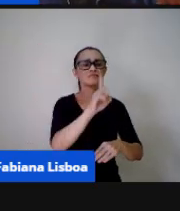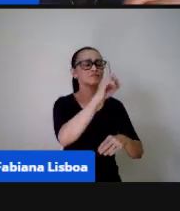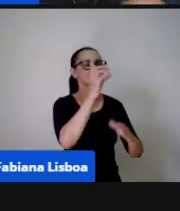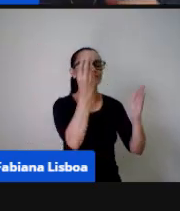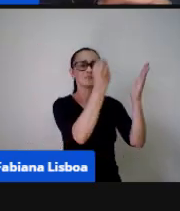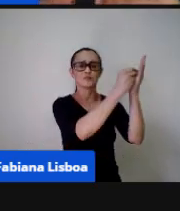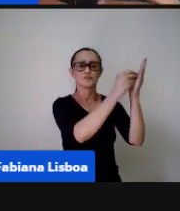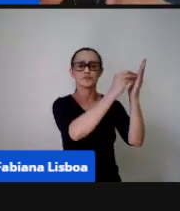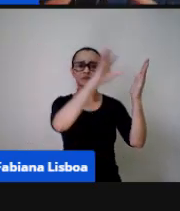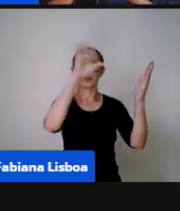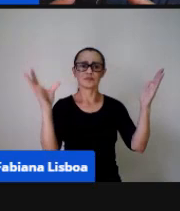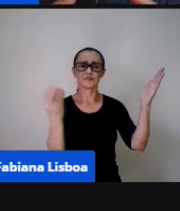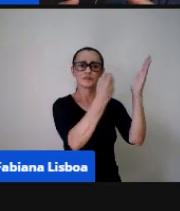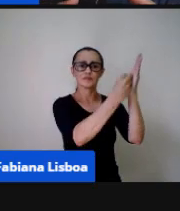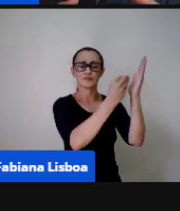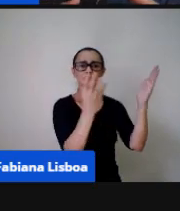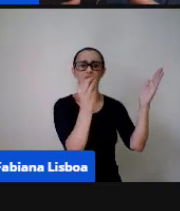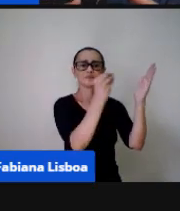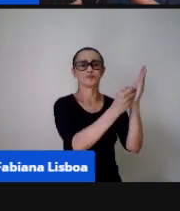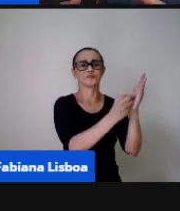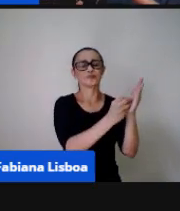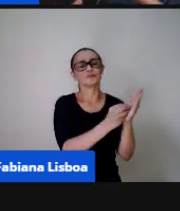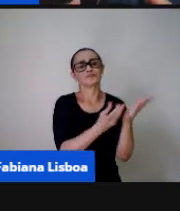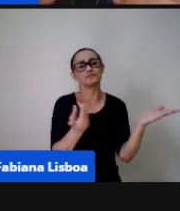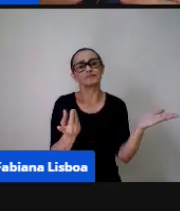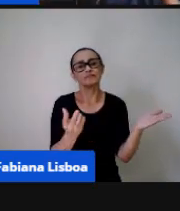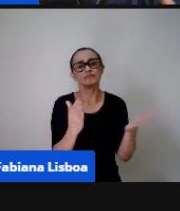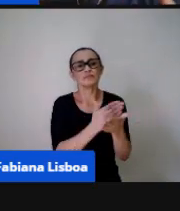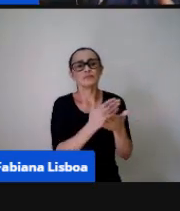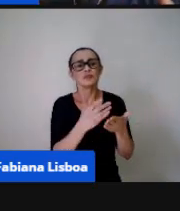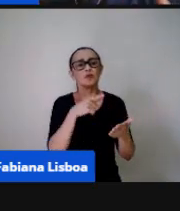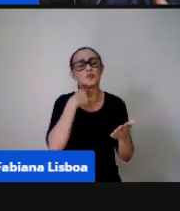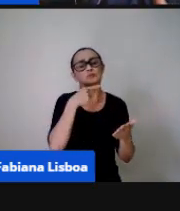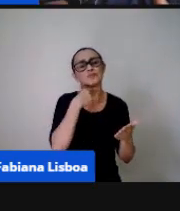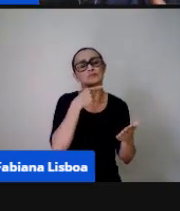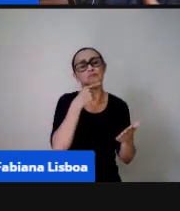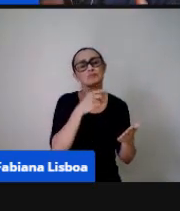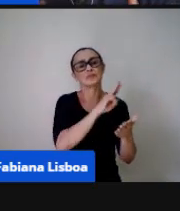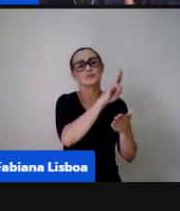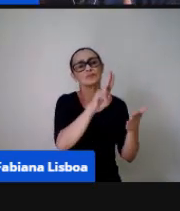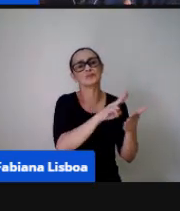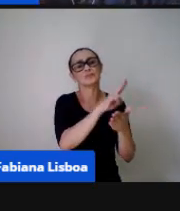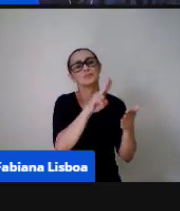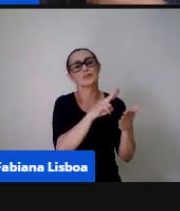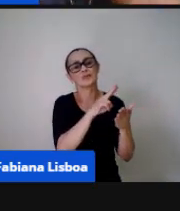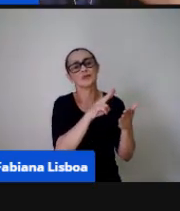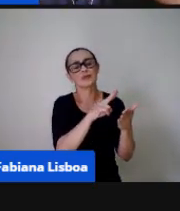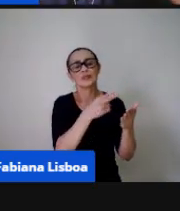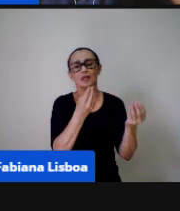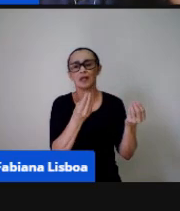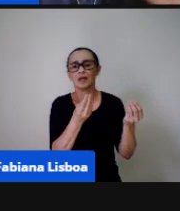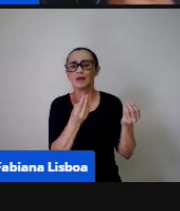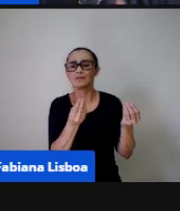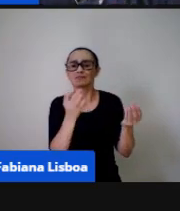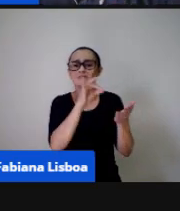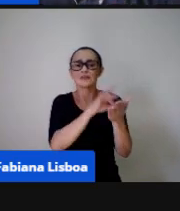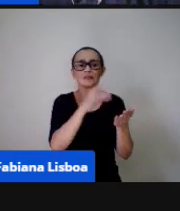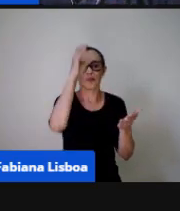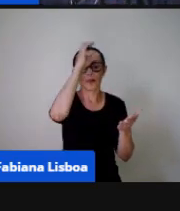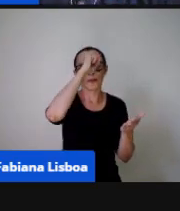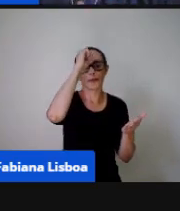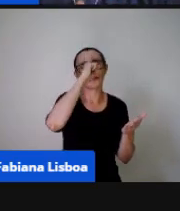coloca a gente não consegue utilizar de uma forma que também possa trazer conhecimentos quando nós fazemos a